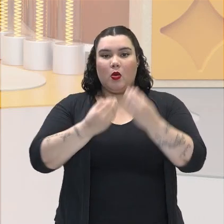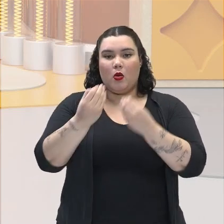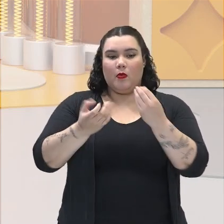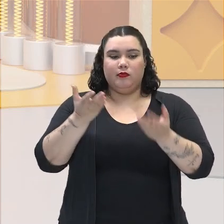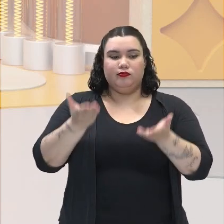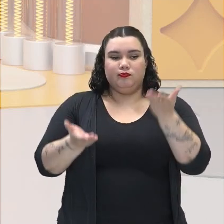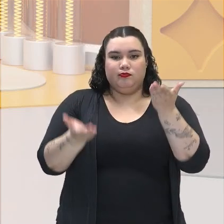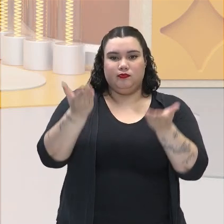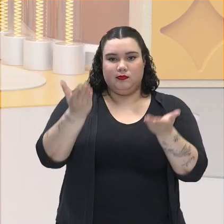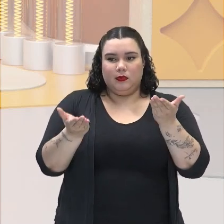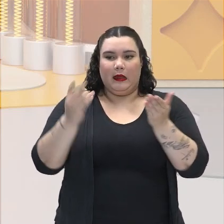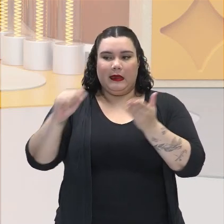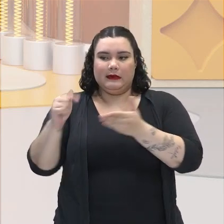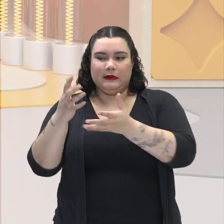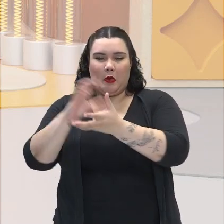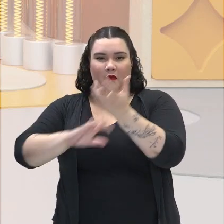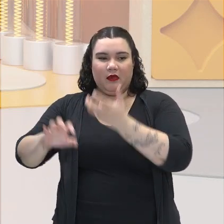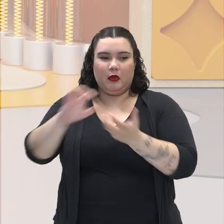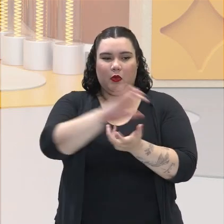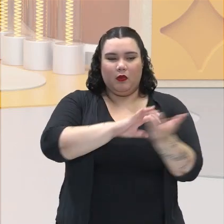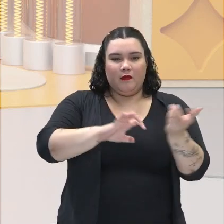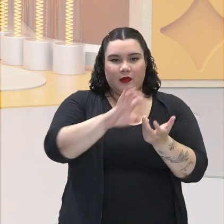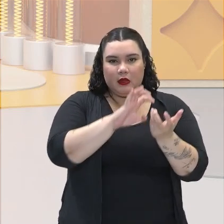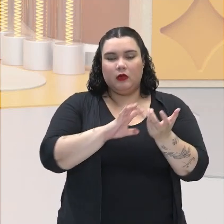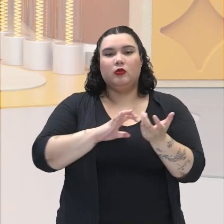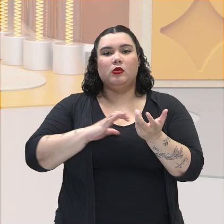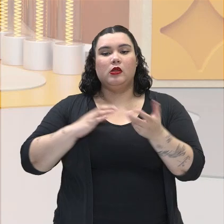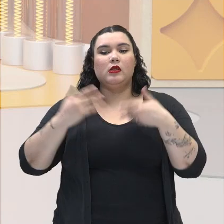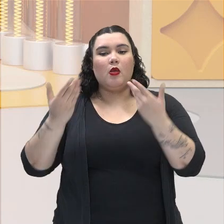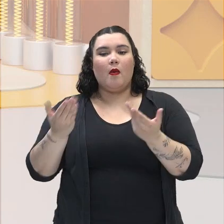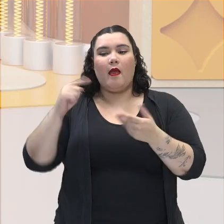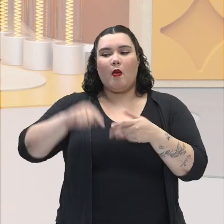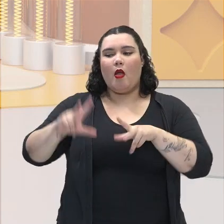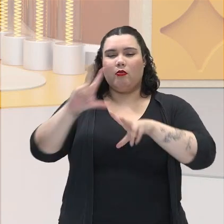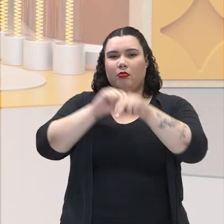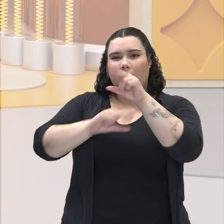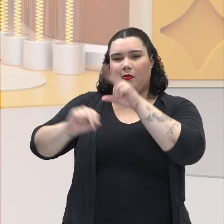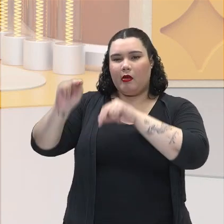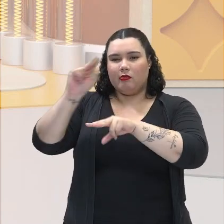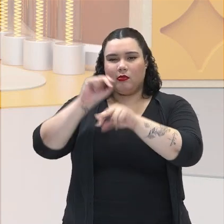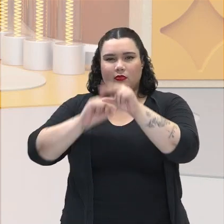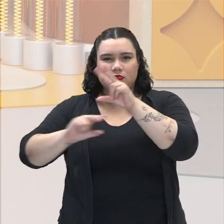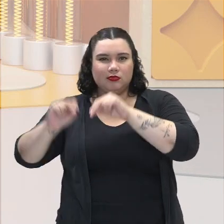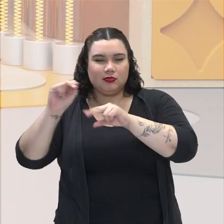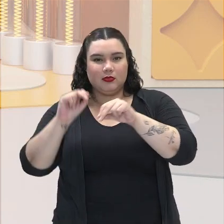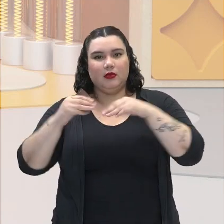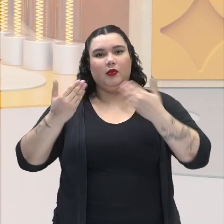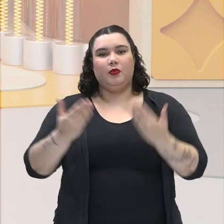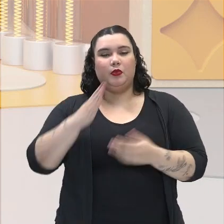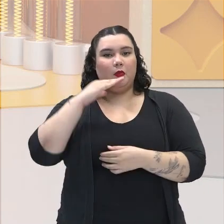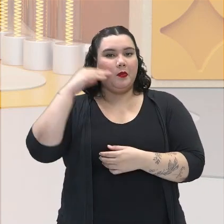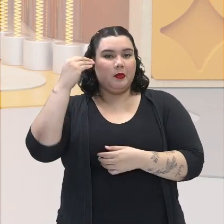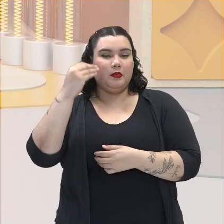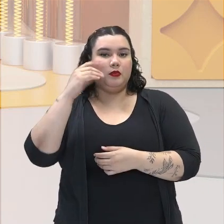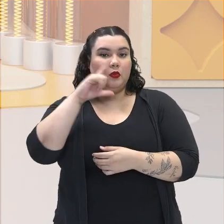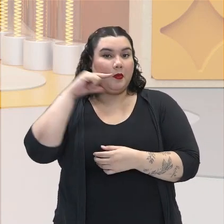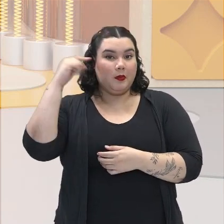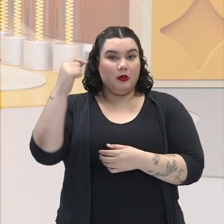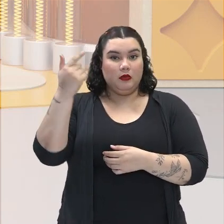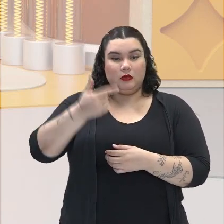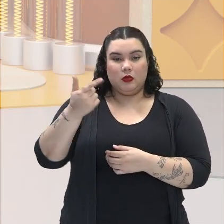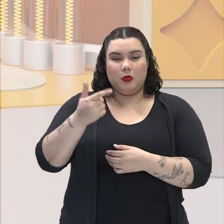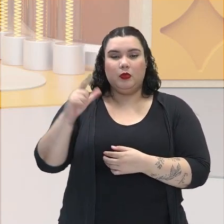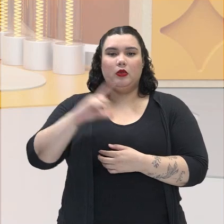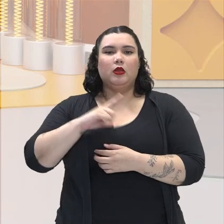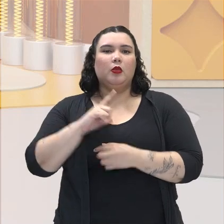briga dos dois lados. E é justamente nesse processo de manipulação de interesses que Dom Pedro II vai ter, digamos assim,